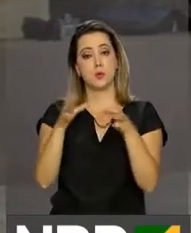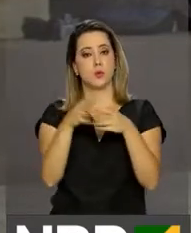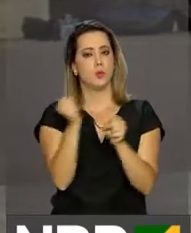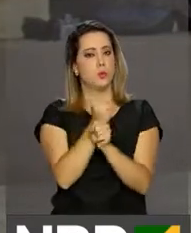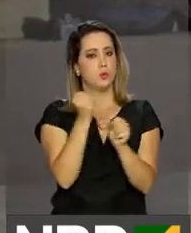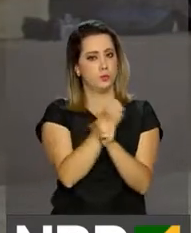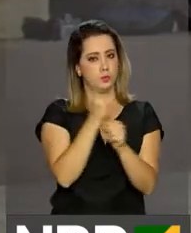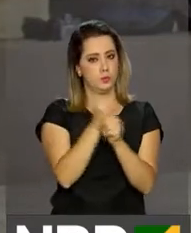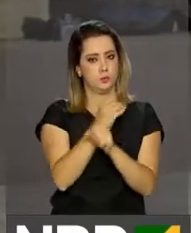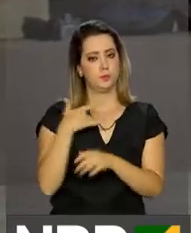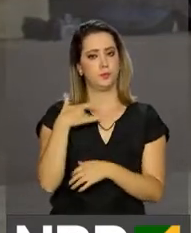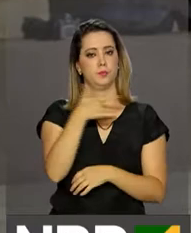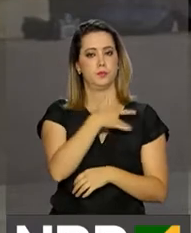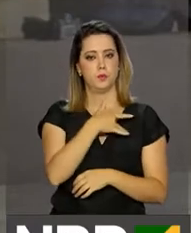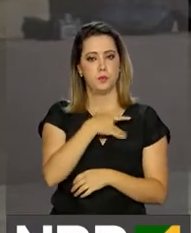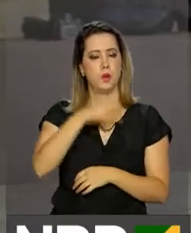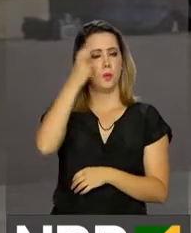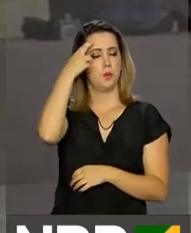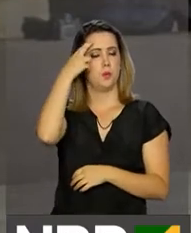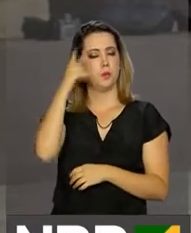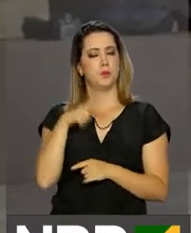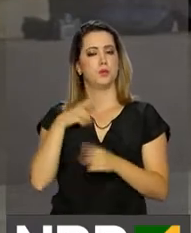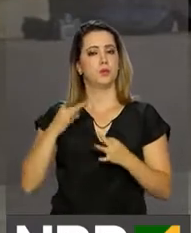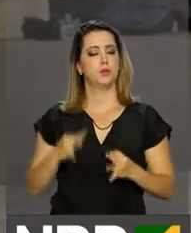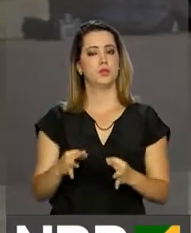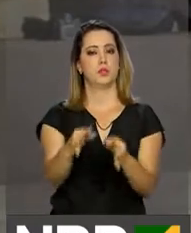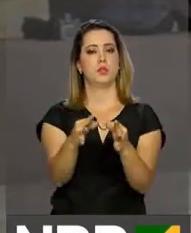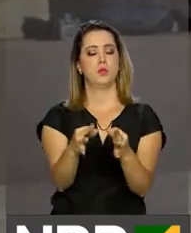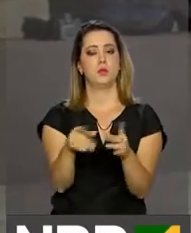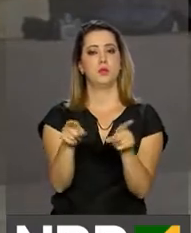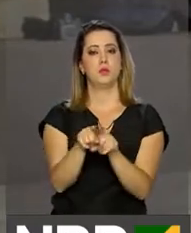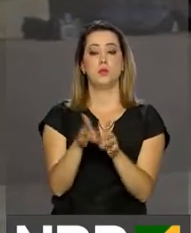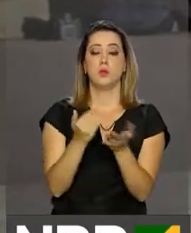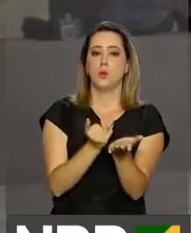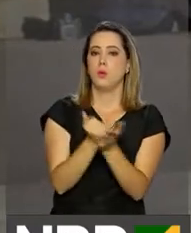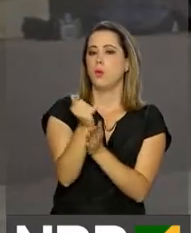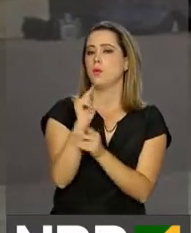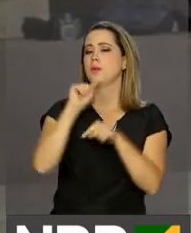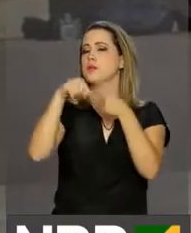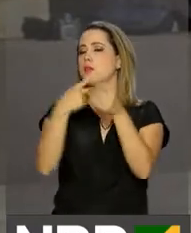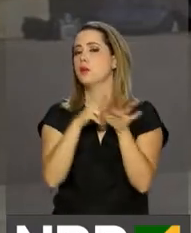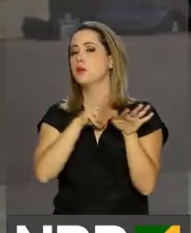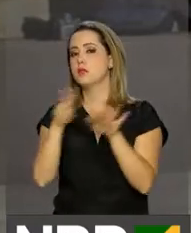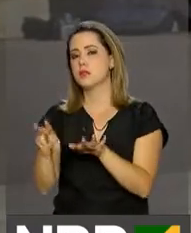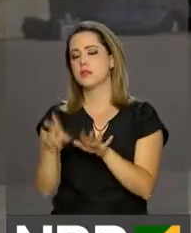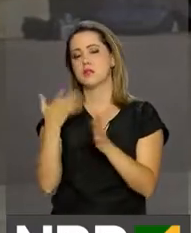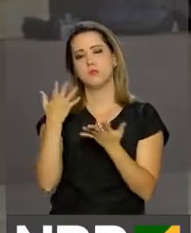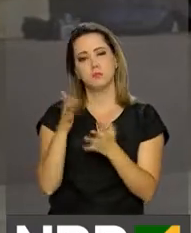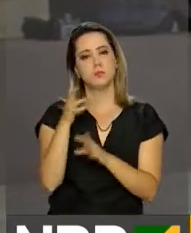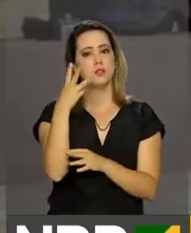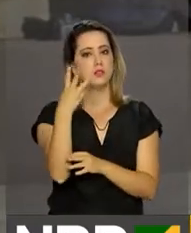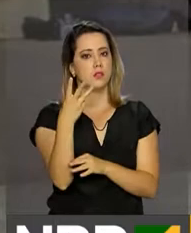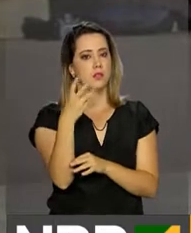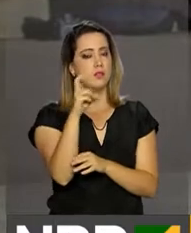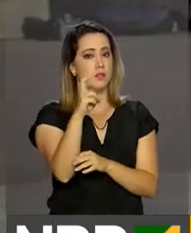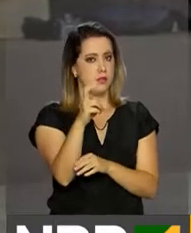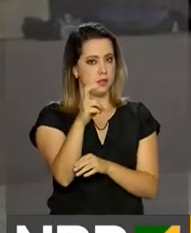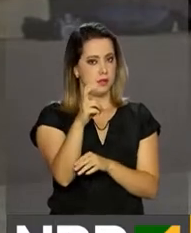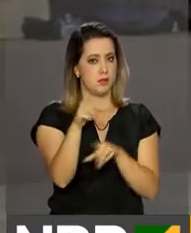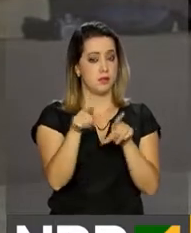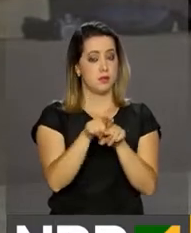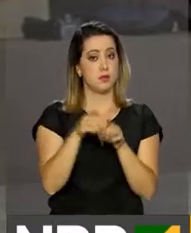infraestrutura, saúde, cultura e tecnologia. No começo da outra semana, entre os dias 3 e 5,